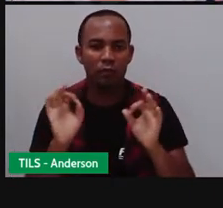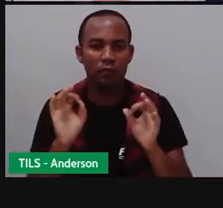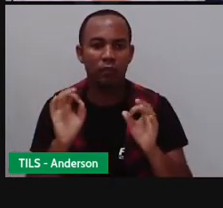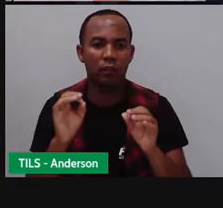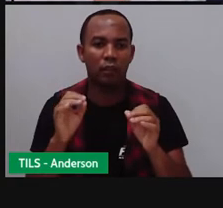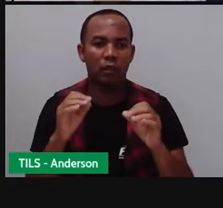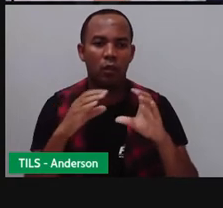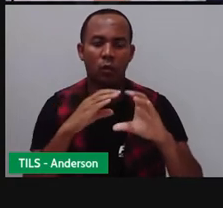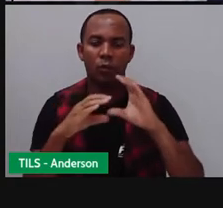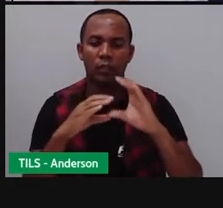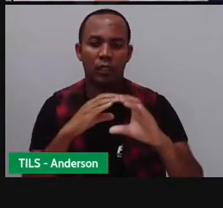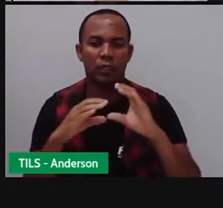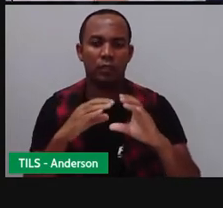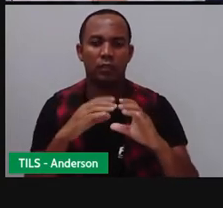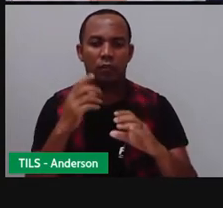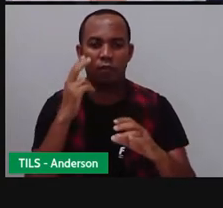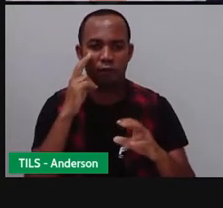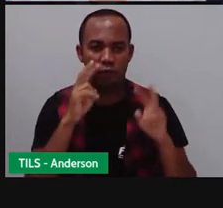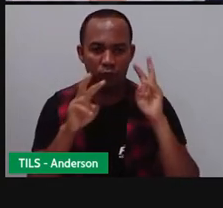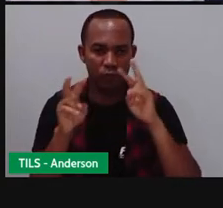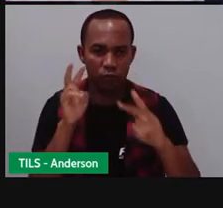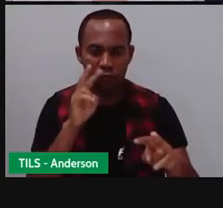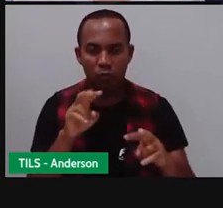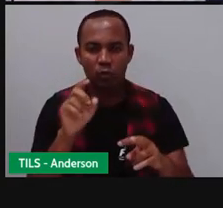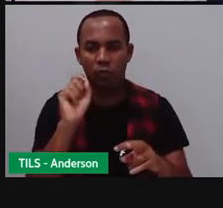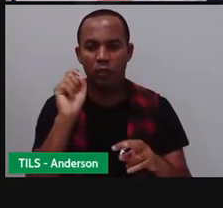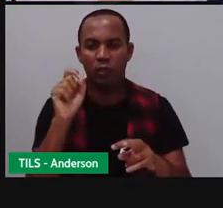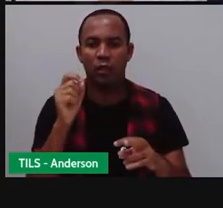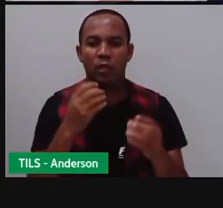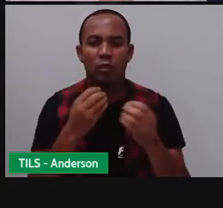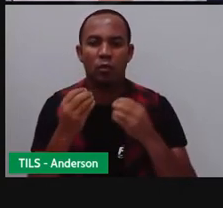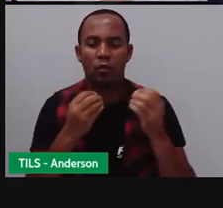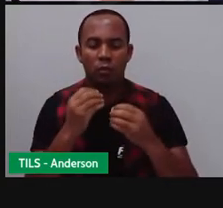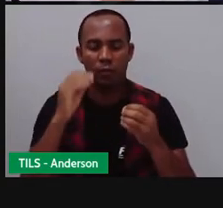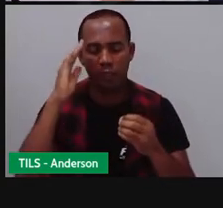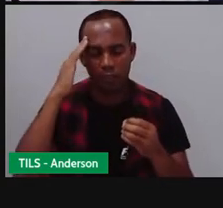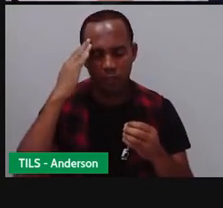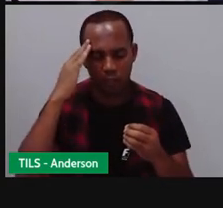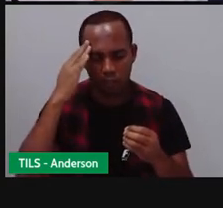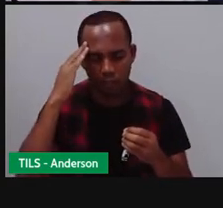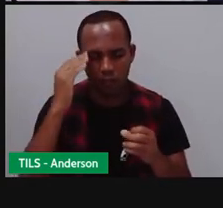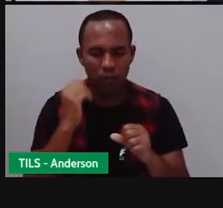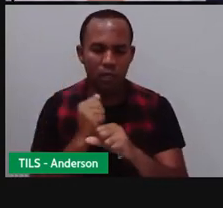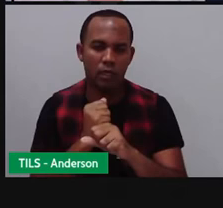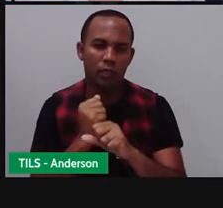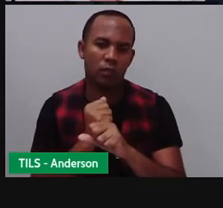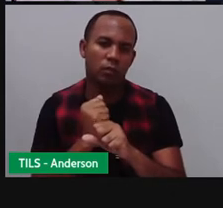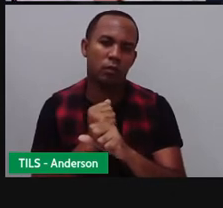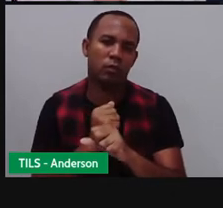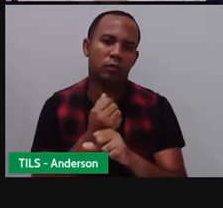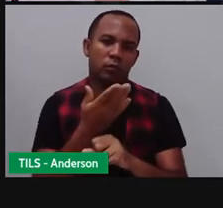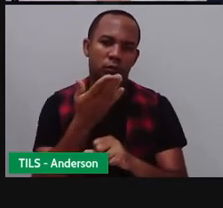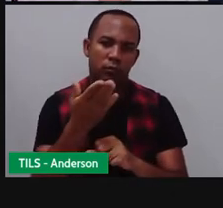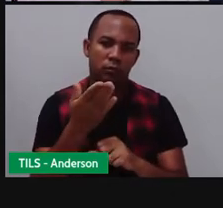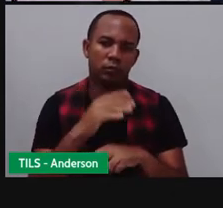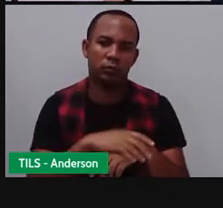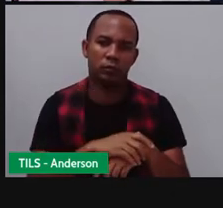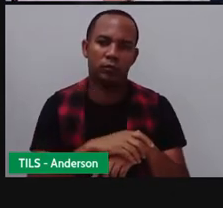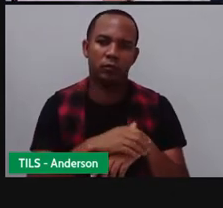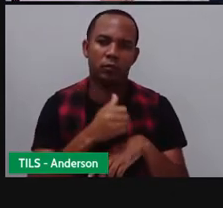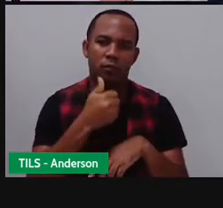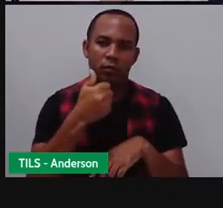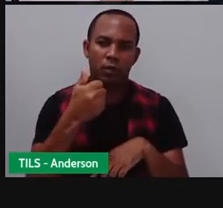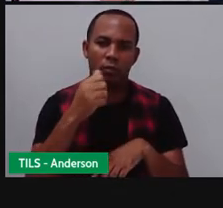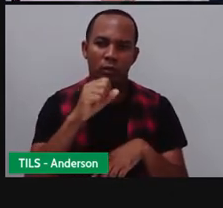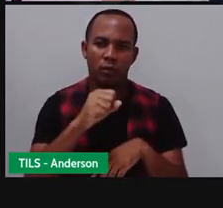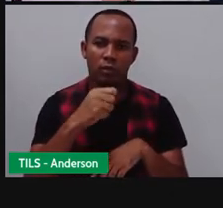meios de comunicação. Visto que seu desenvolvimento compreendeu períodos entre os anos de 1817 e